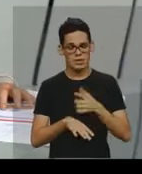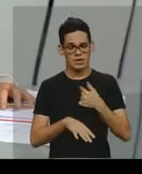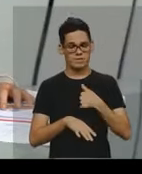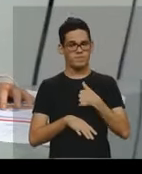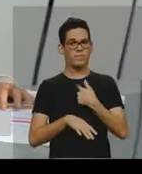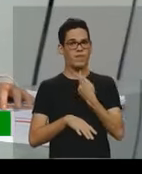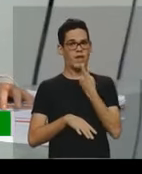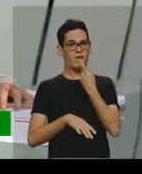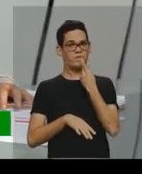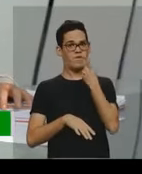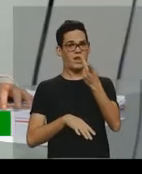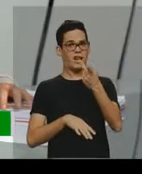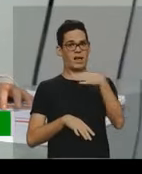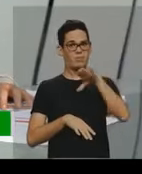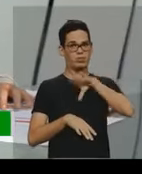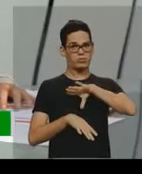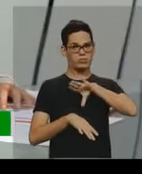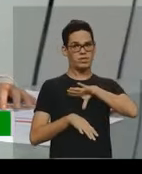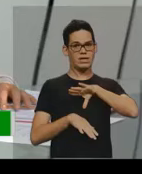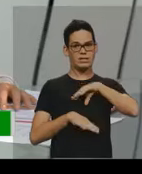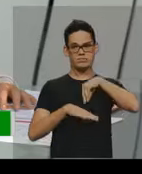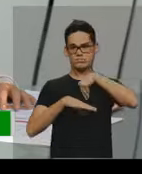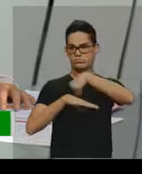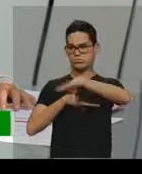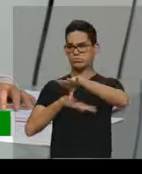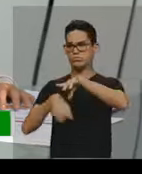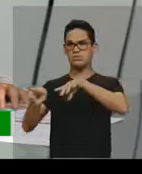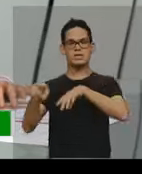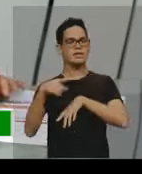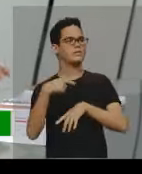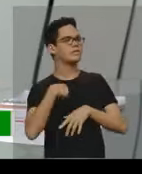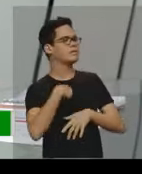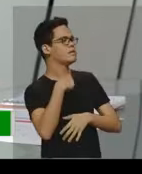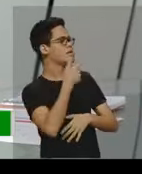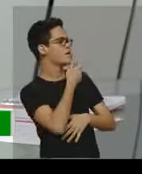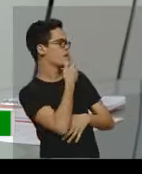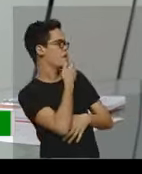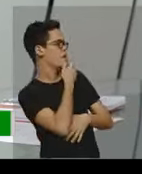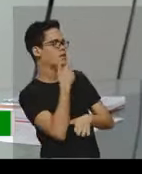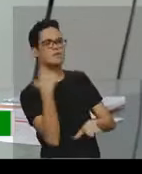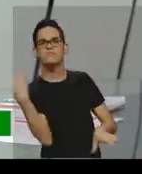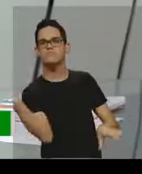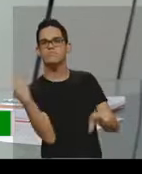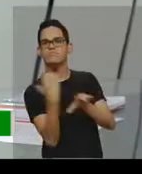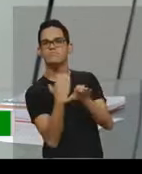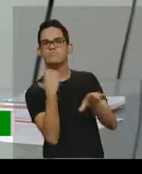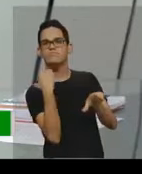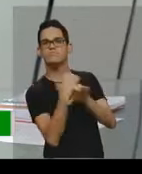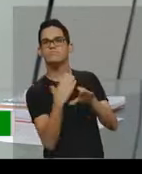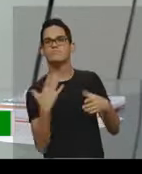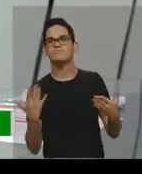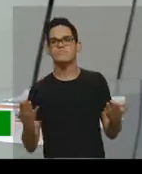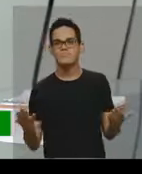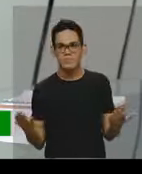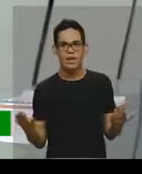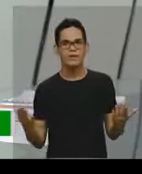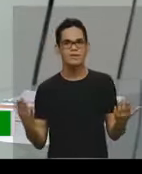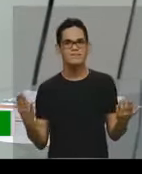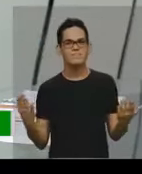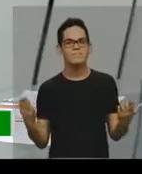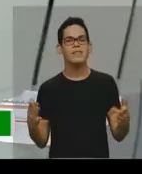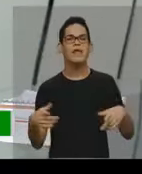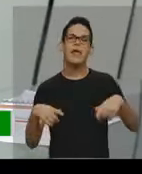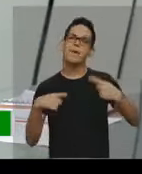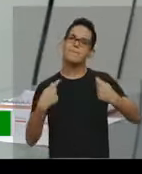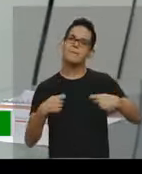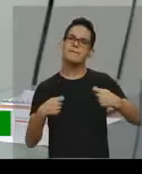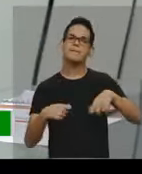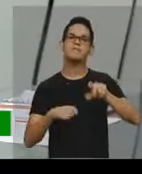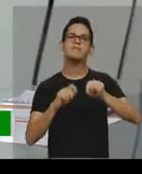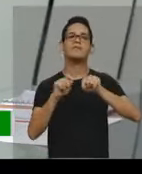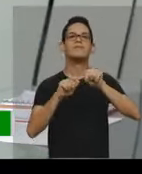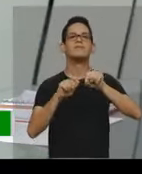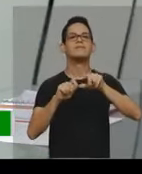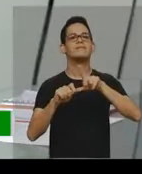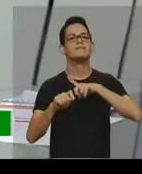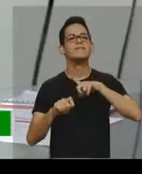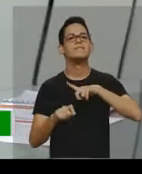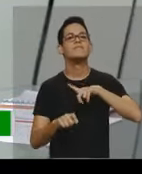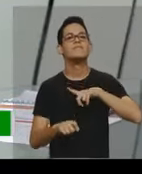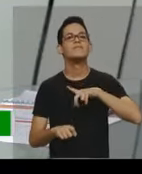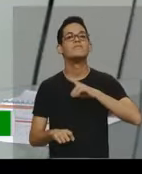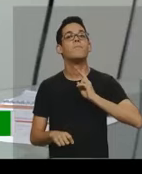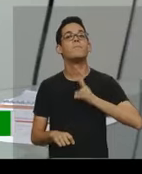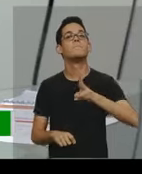português, e o receptor falar inglês, por quê? Porque não vai entender nada, né, então, precisa de ser o mesmo